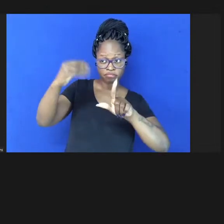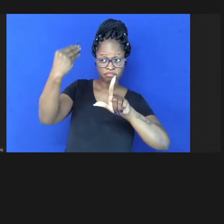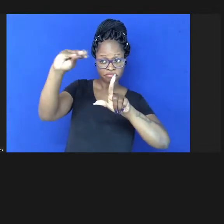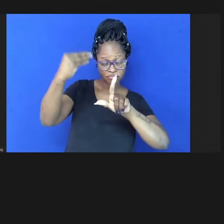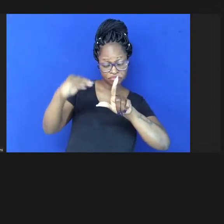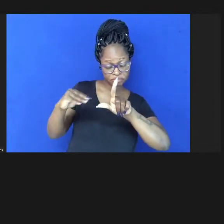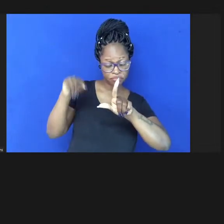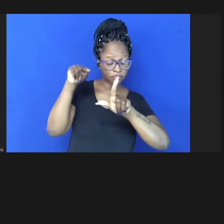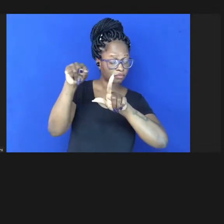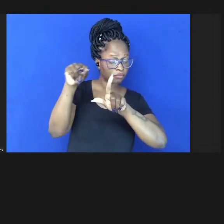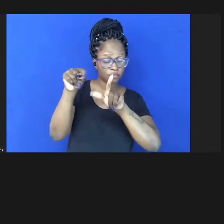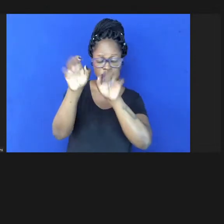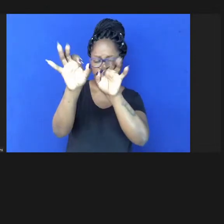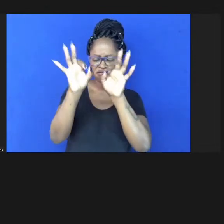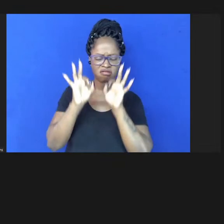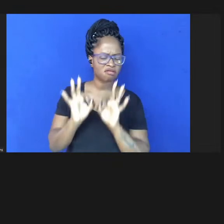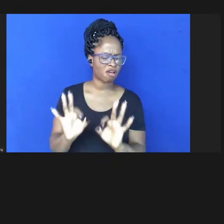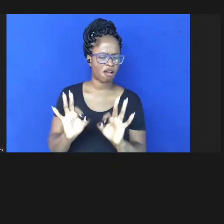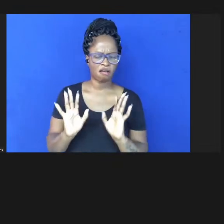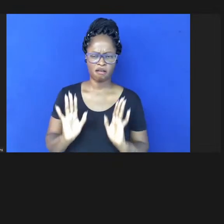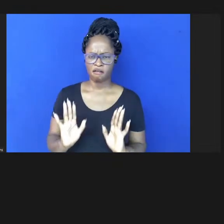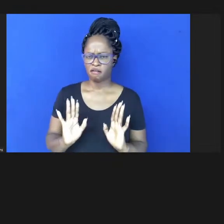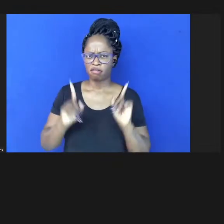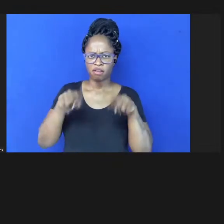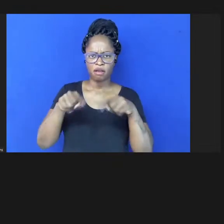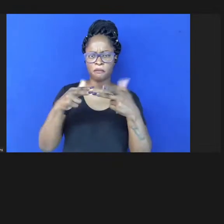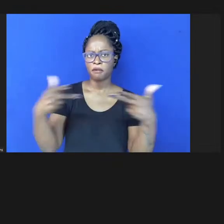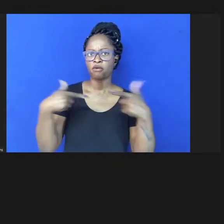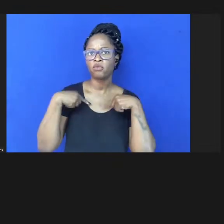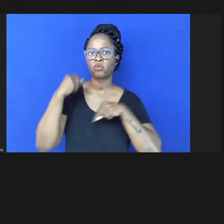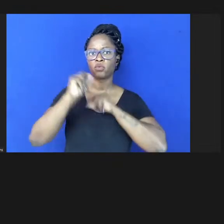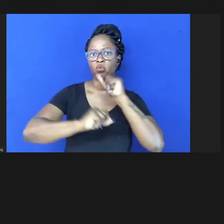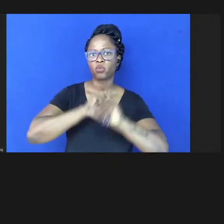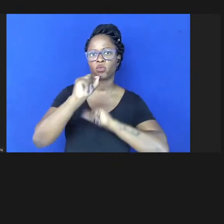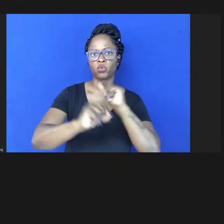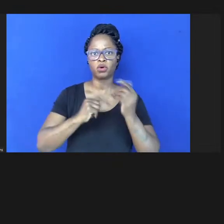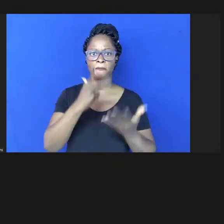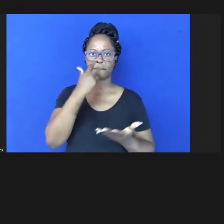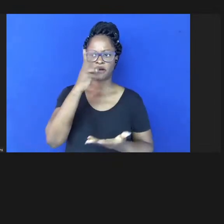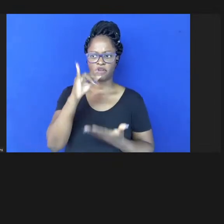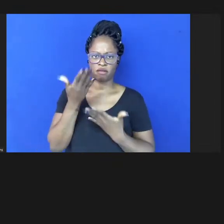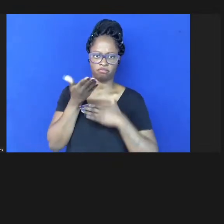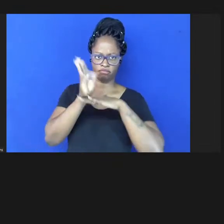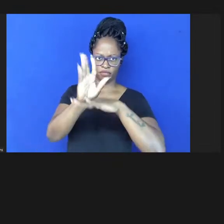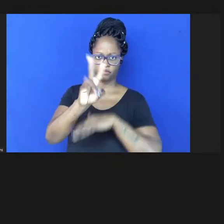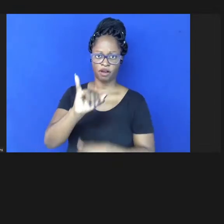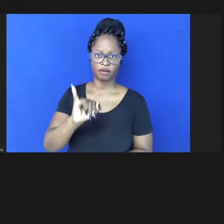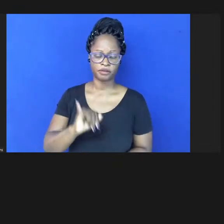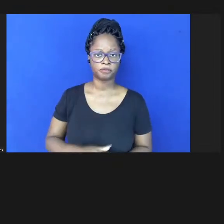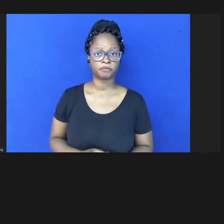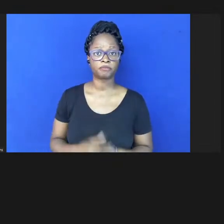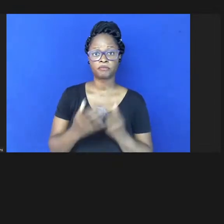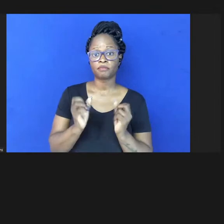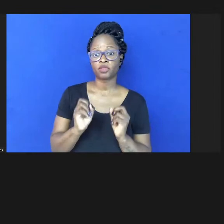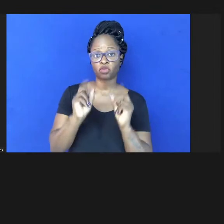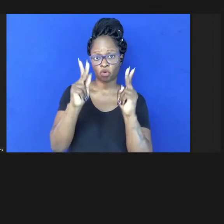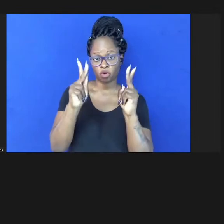certamente isso será uma coisa que vai ajudar muito muito bem